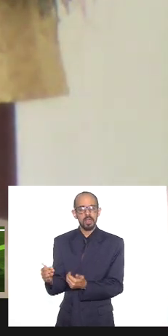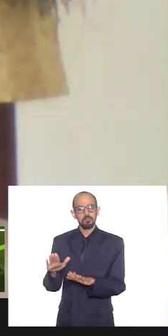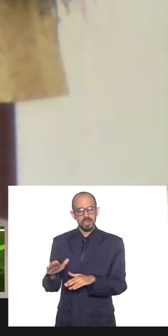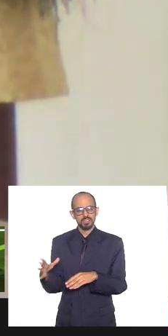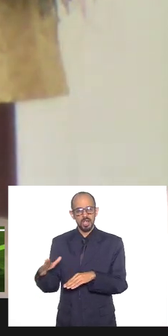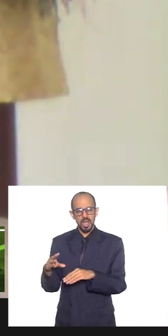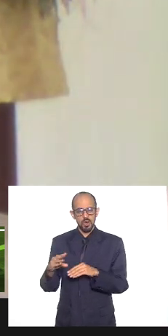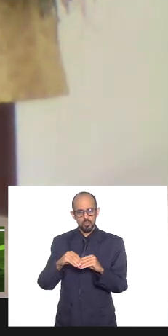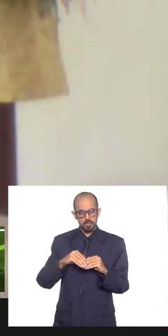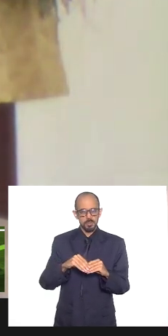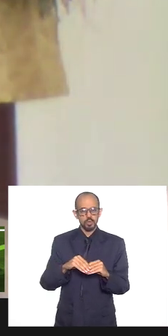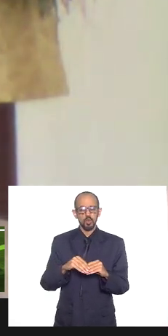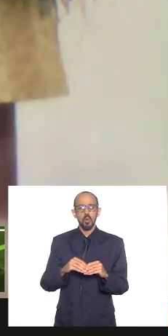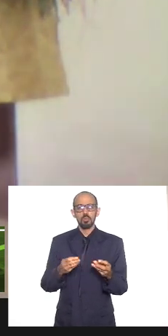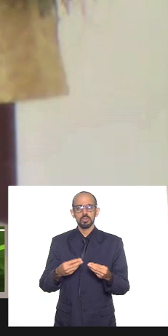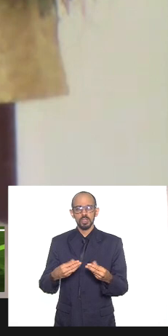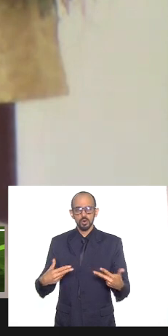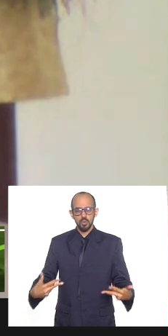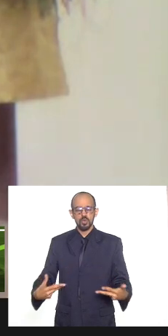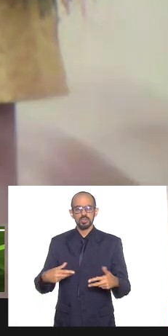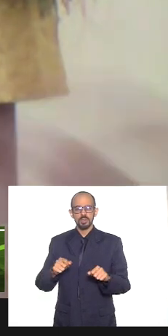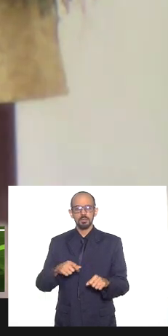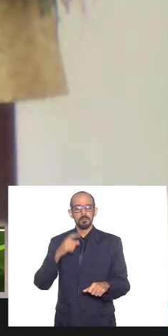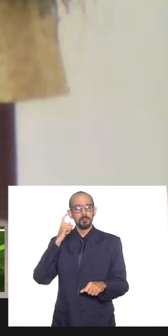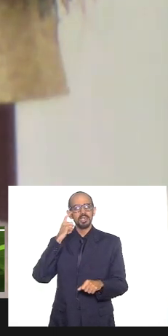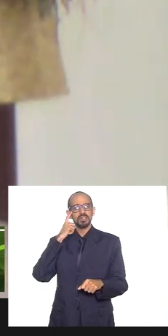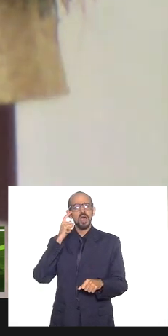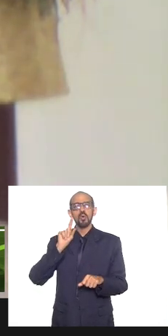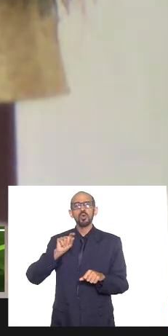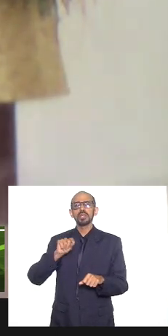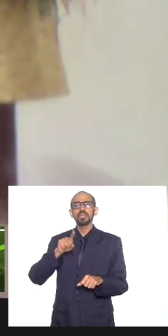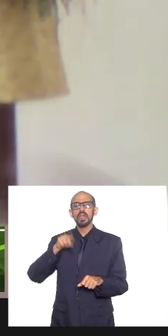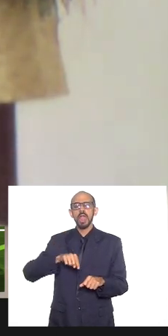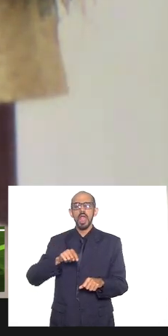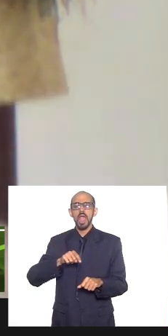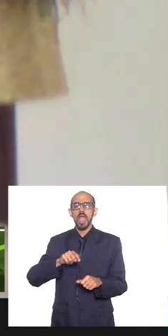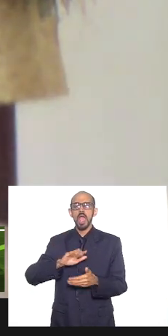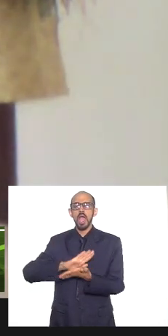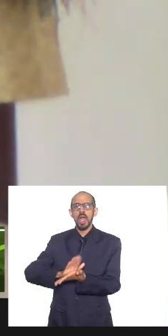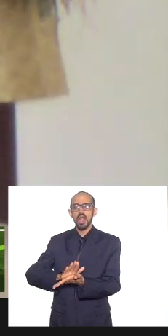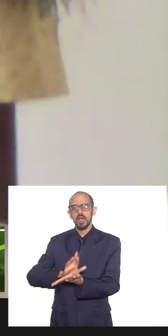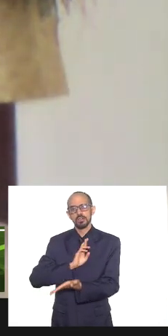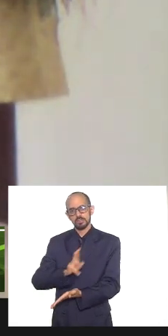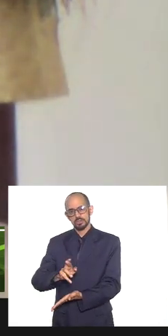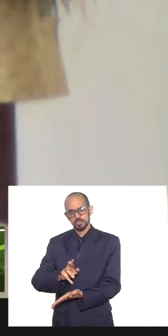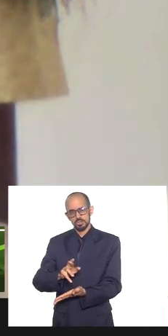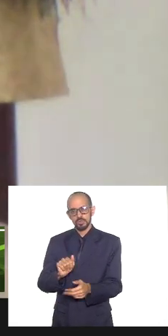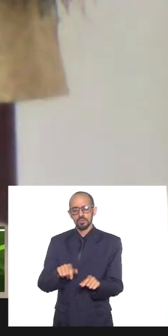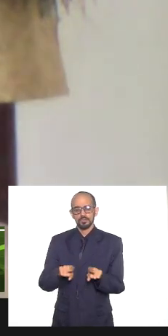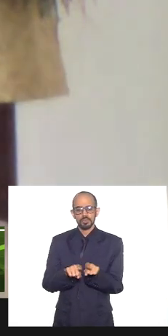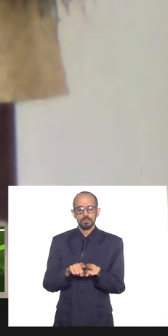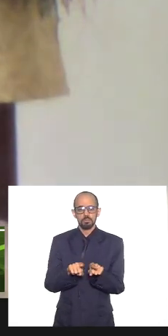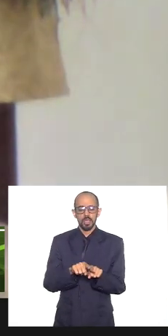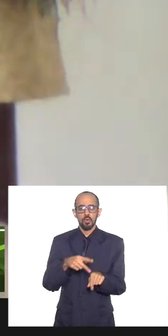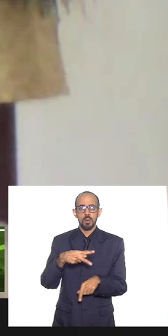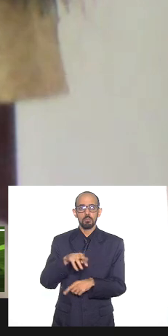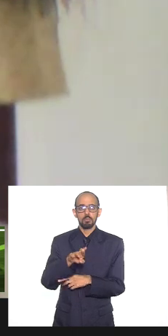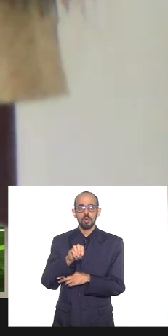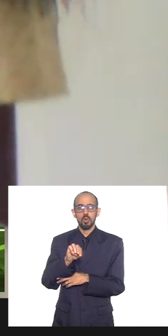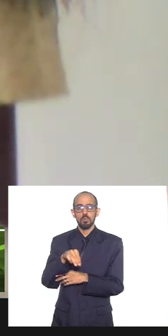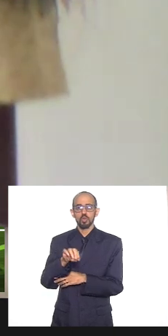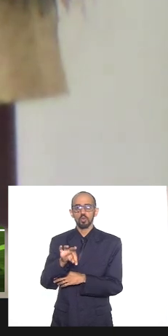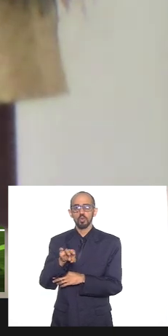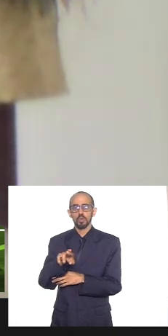estrutura, com pensar o que era intolerância, que era racismo religioso, e com a promotora Tânia Moreira Salles, com o Carlos